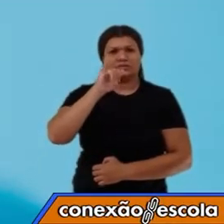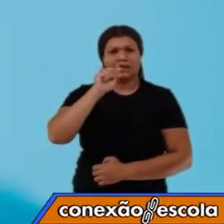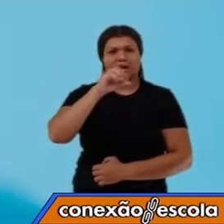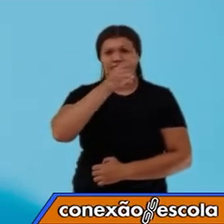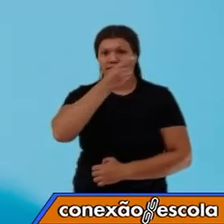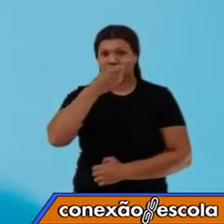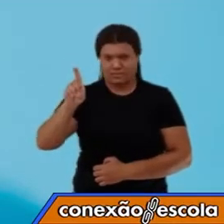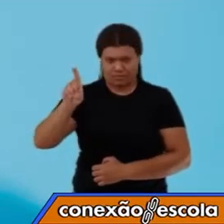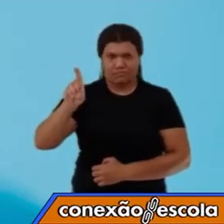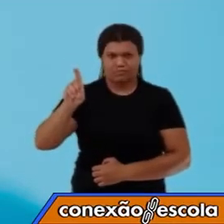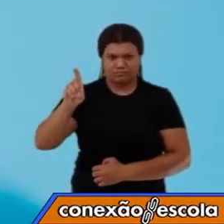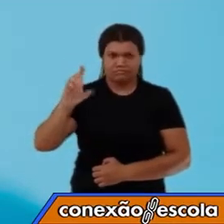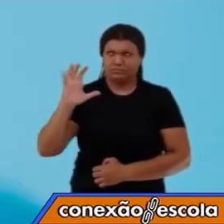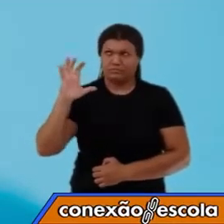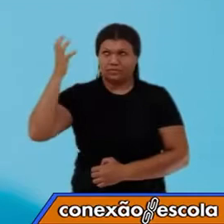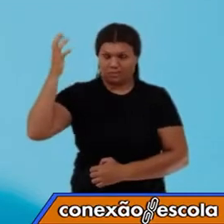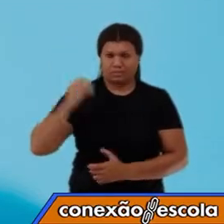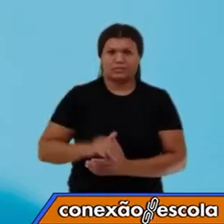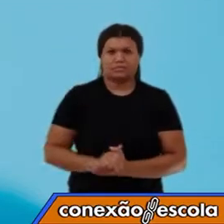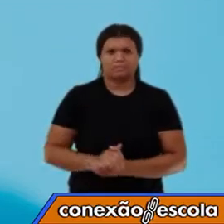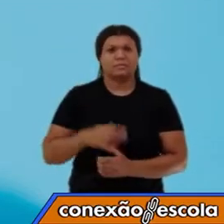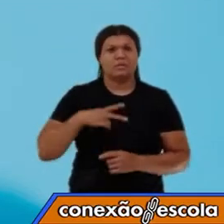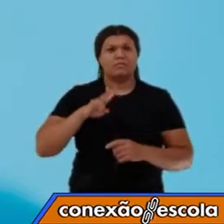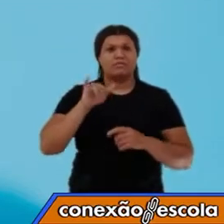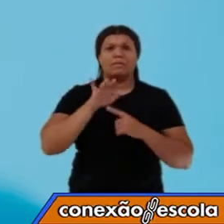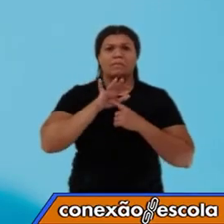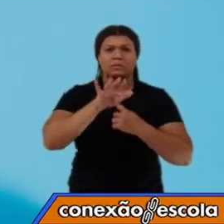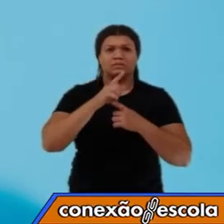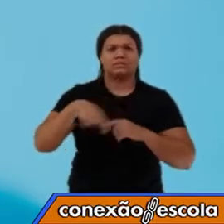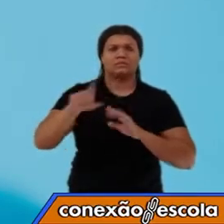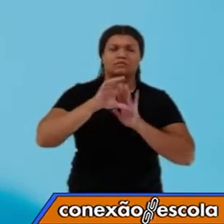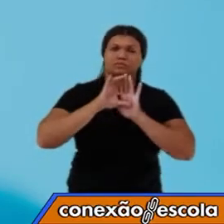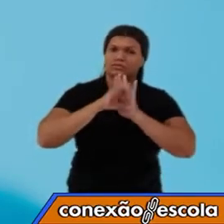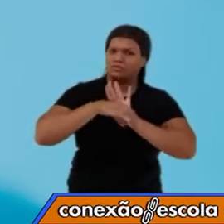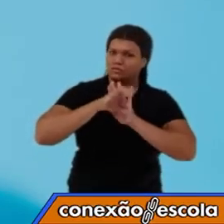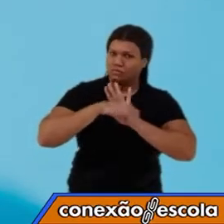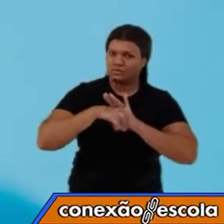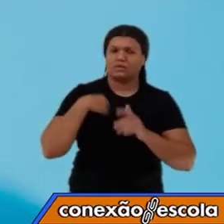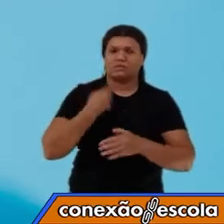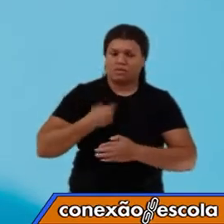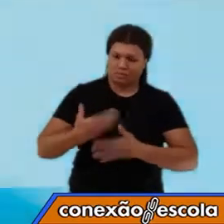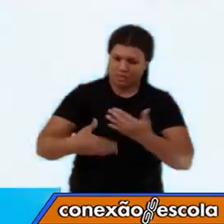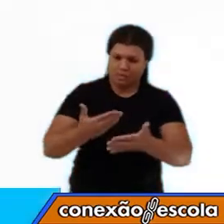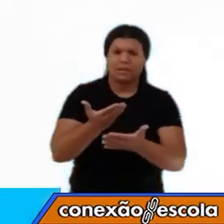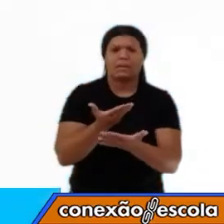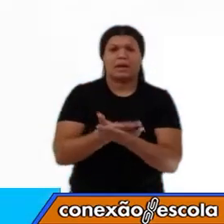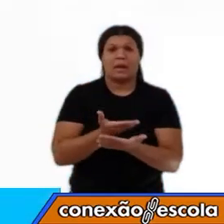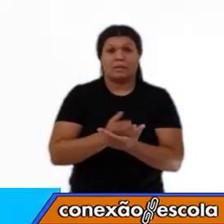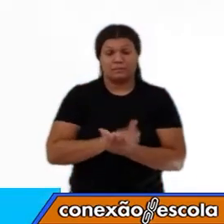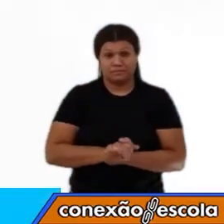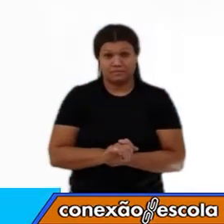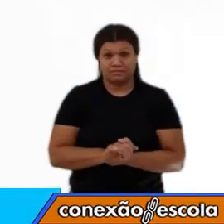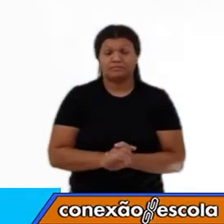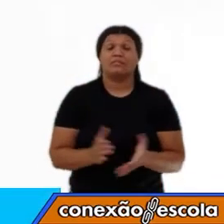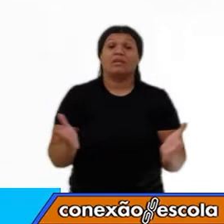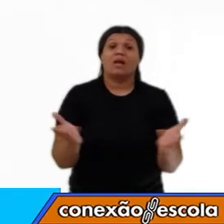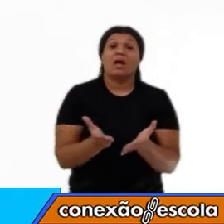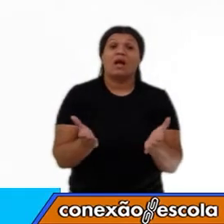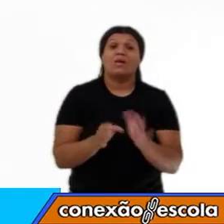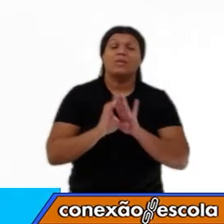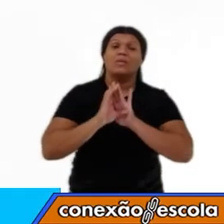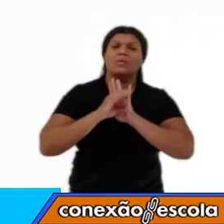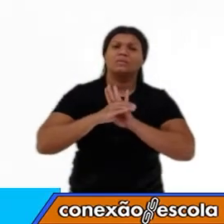vamos retomando os conceitos à medida que nós formos avançando na nossa aula. Bom, agora o